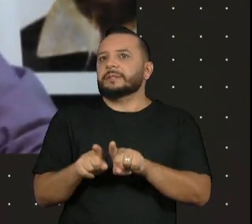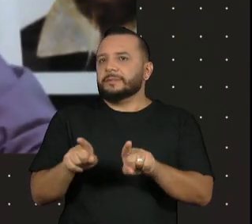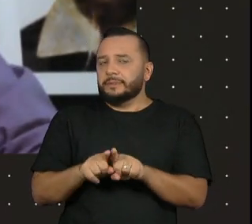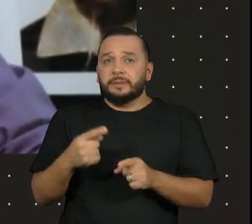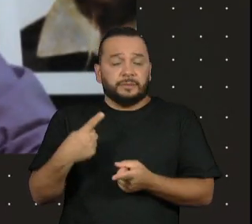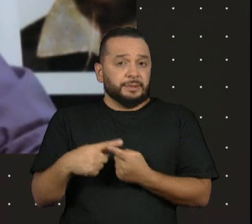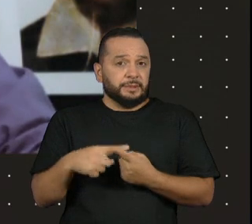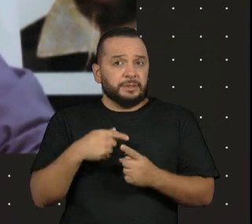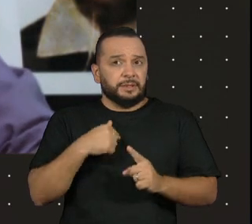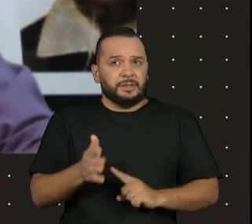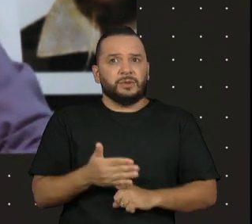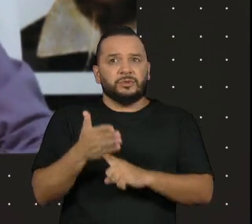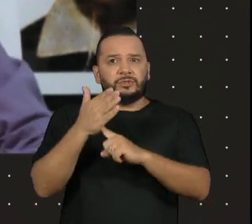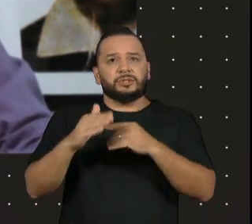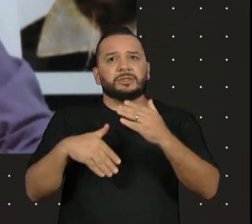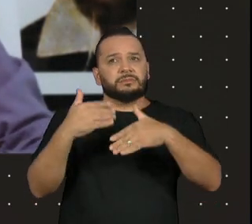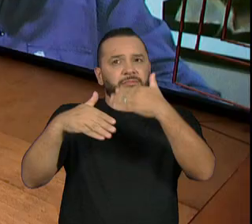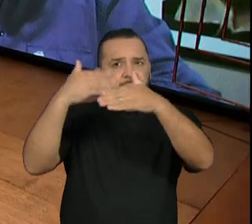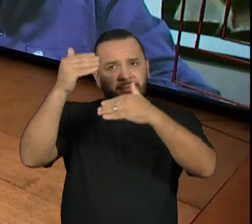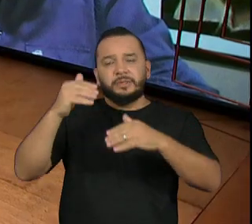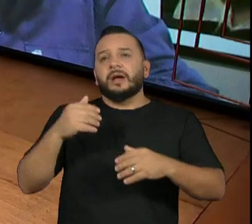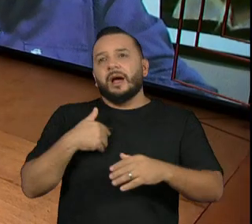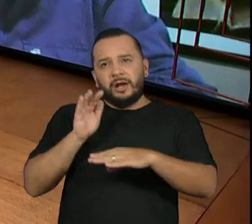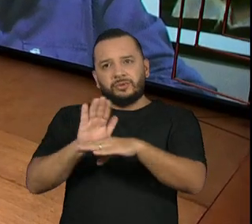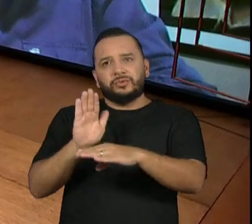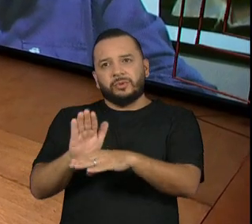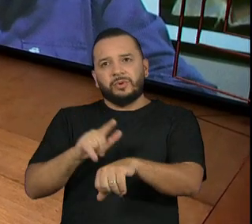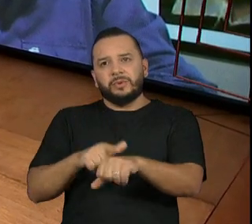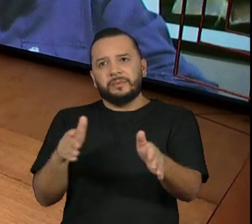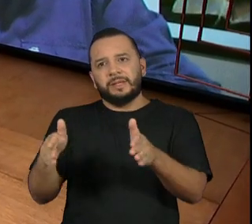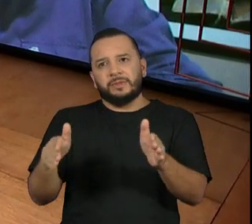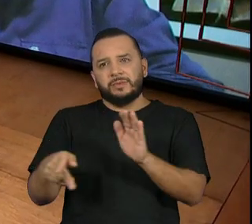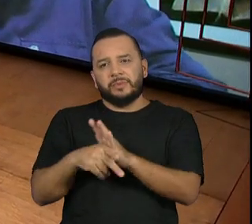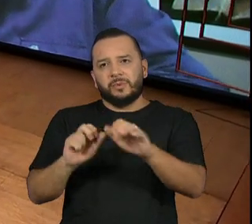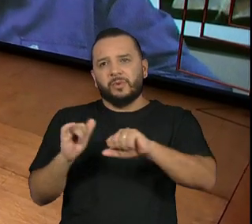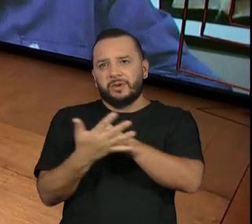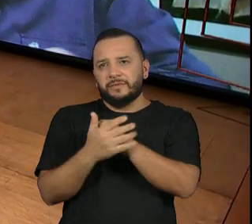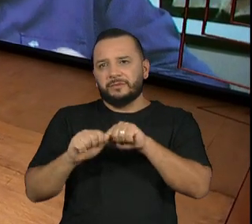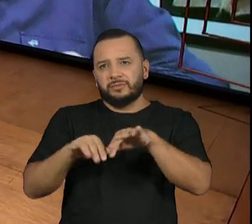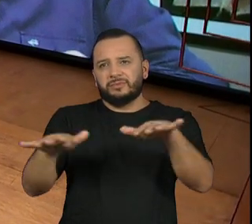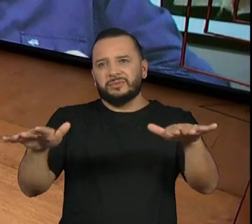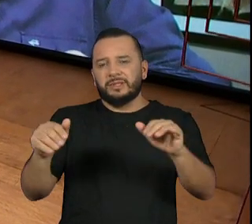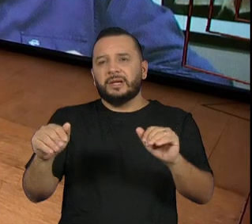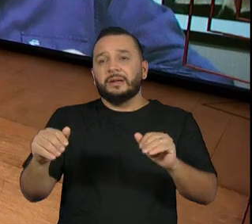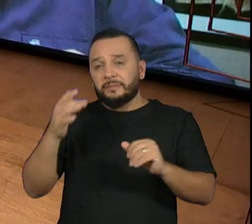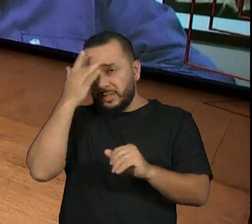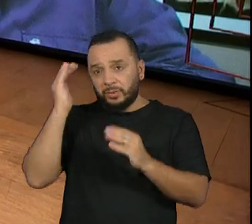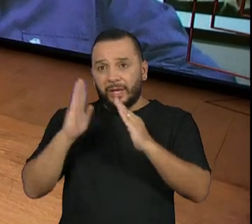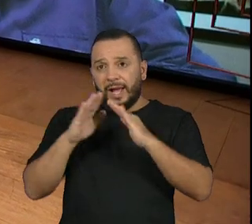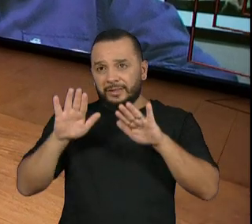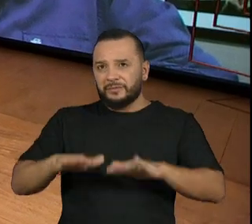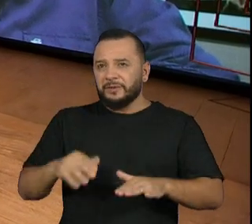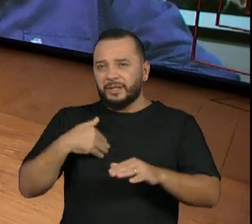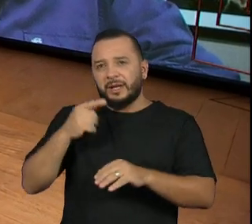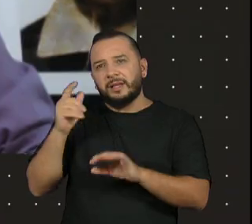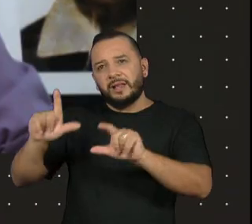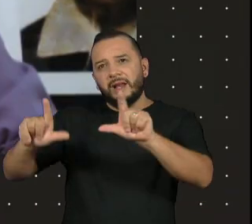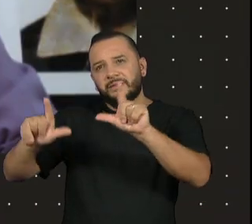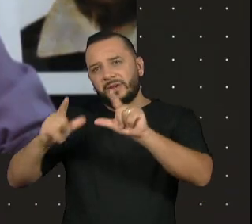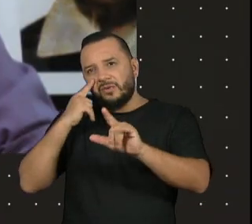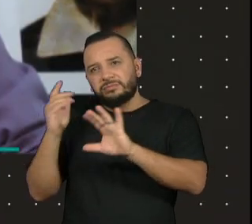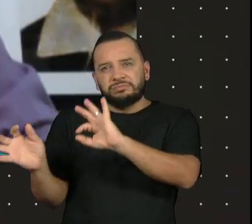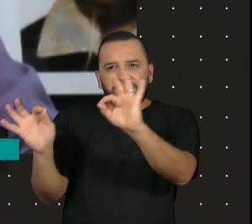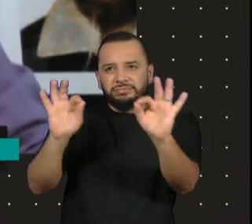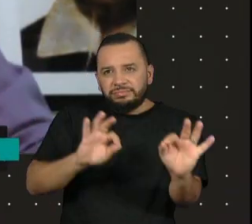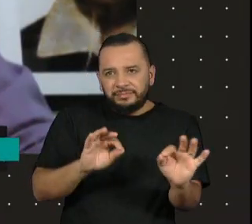tecnológico agora não salvou na pandemia de uma forma ou de outra. Nós fizemos, nós aqui, eu